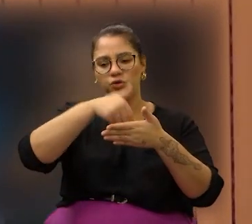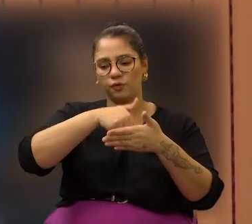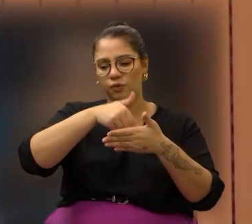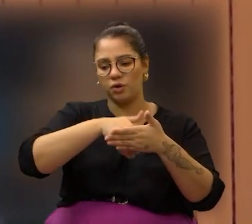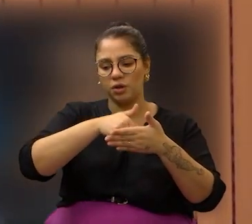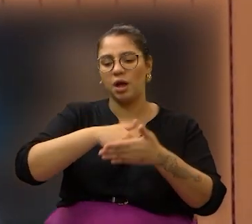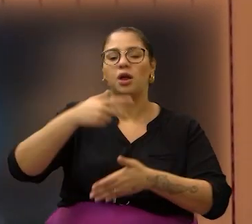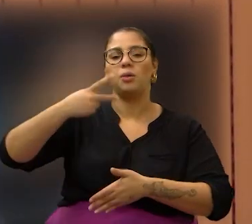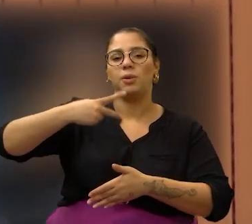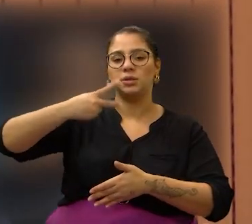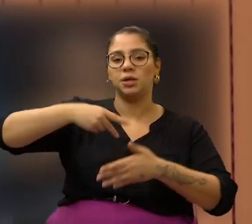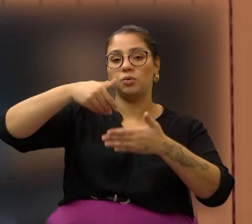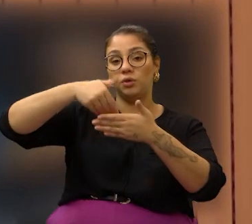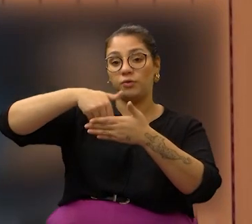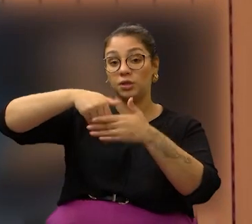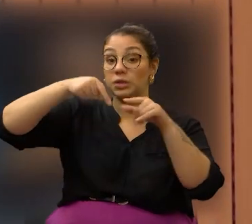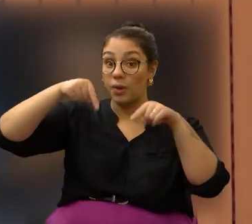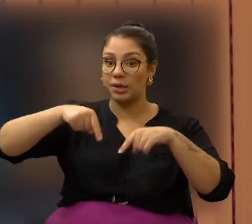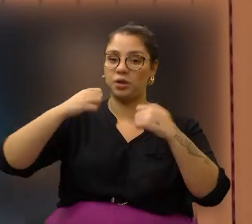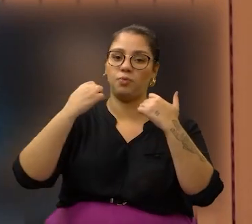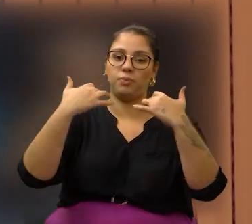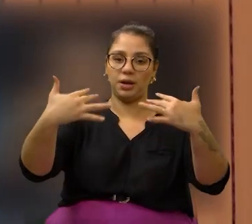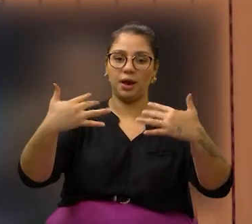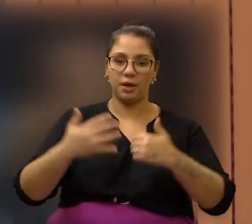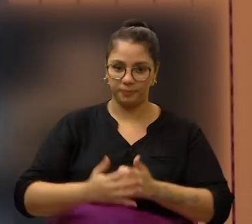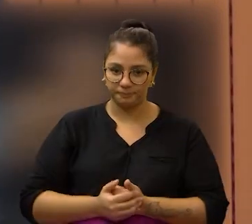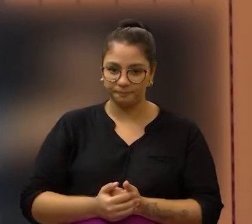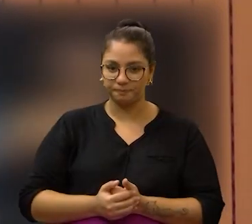ele em segunda votação aqui no plenário.